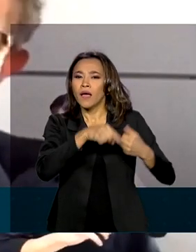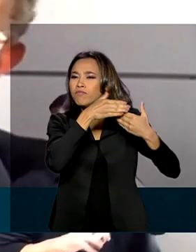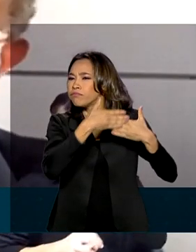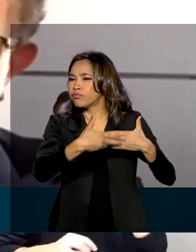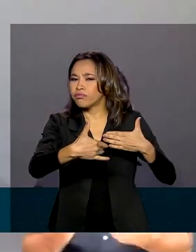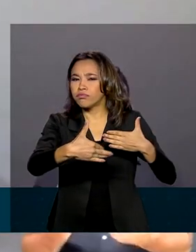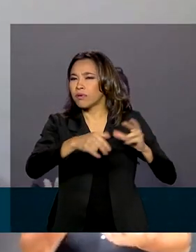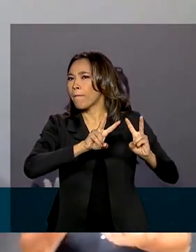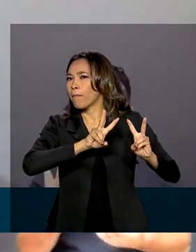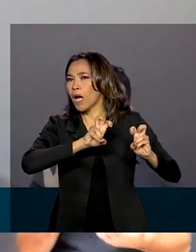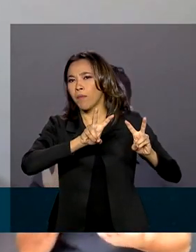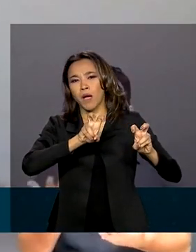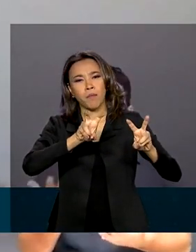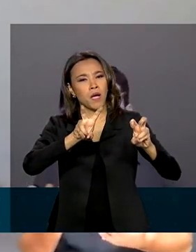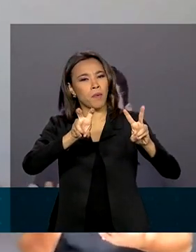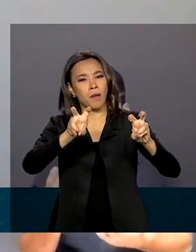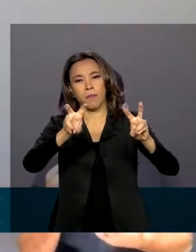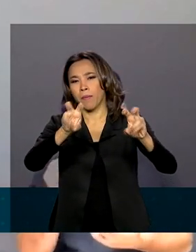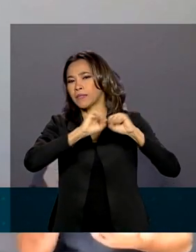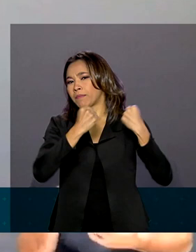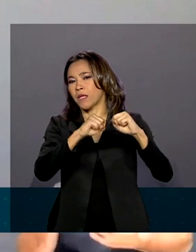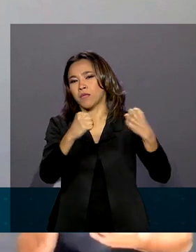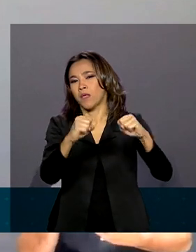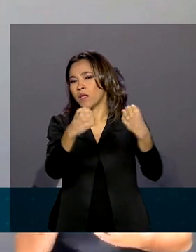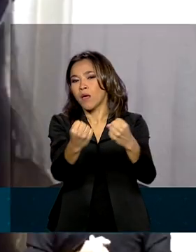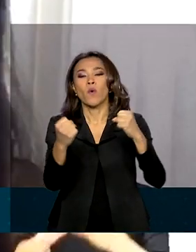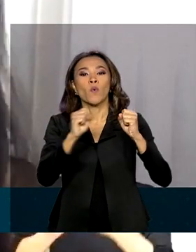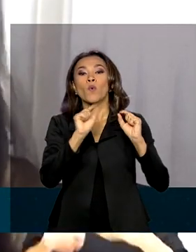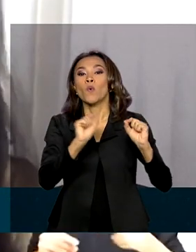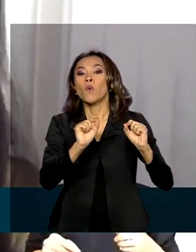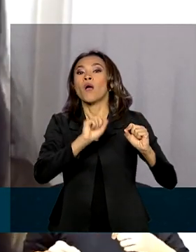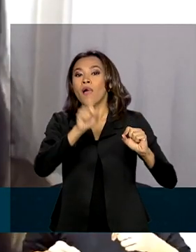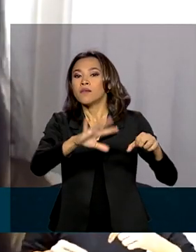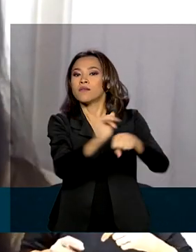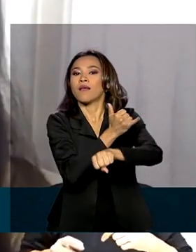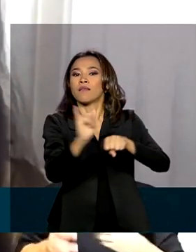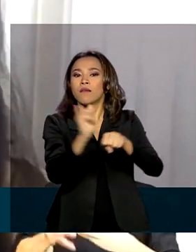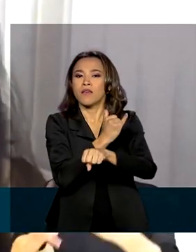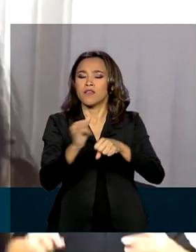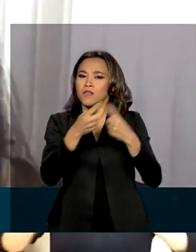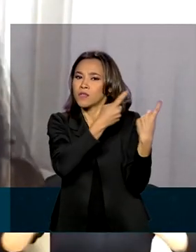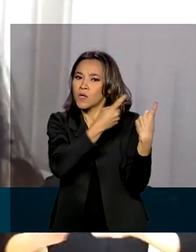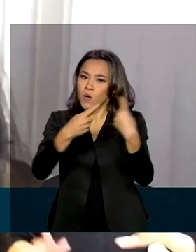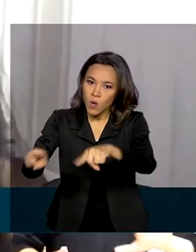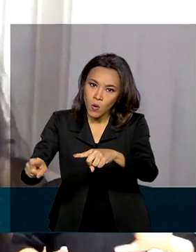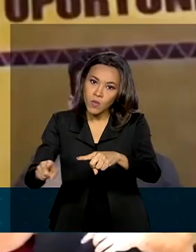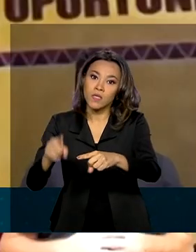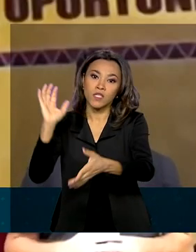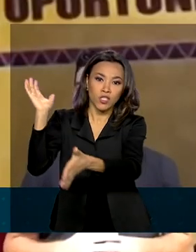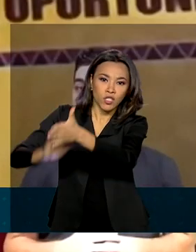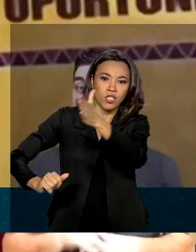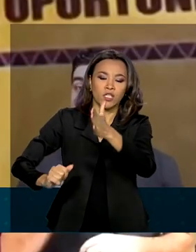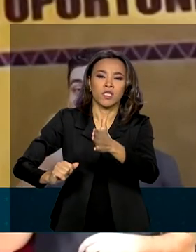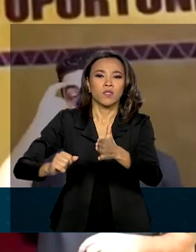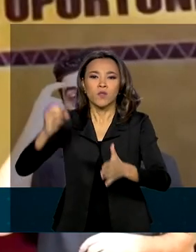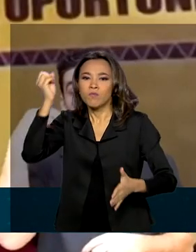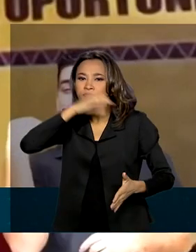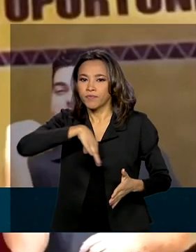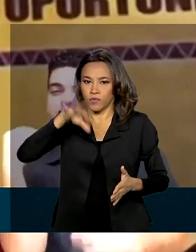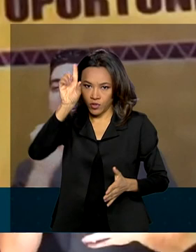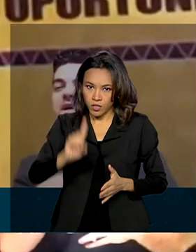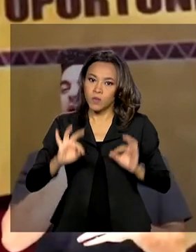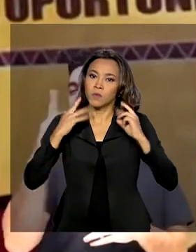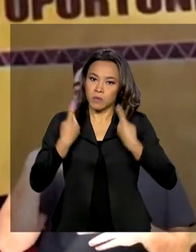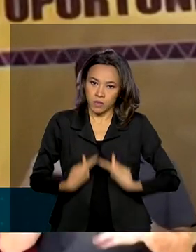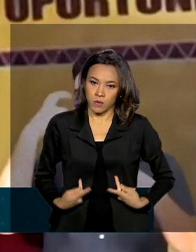seminários e outros eventos para tratar das medidas de enfrentamento de violações de direitos humanos. Sabemos aproveitar esse